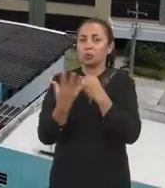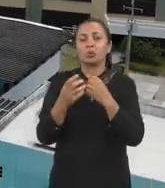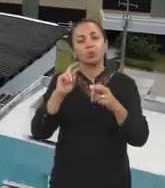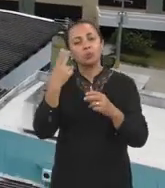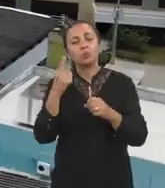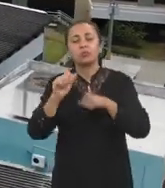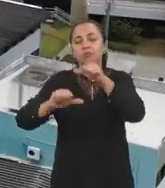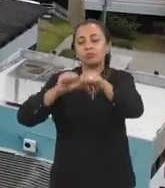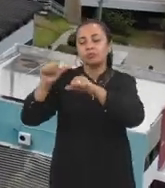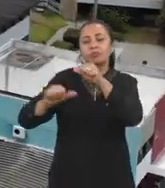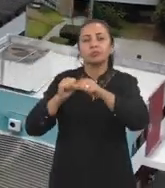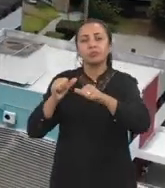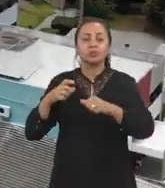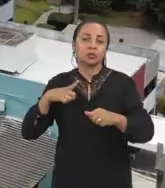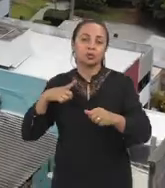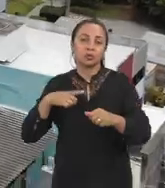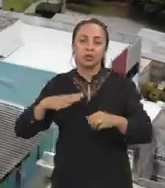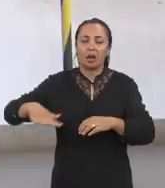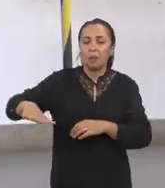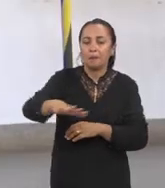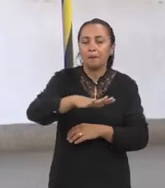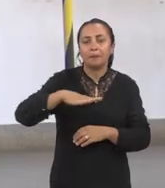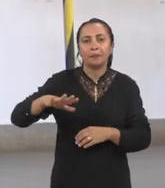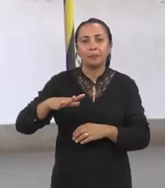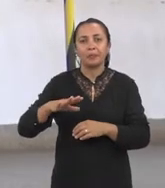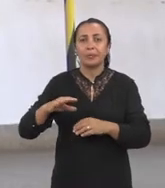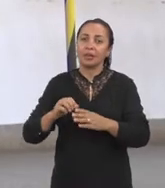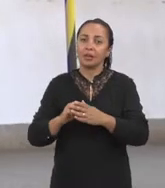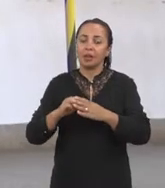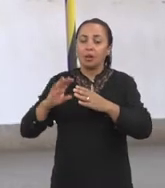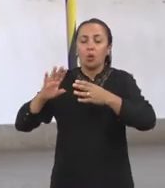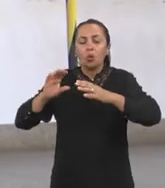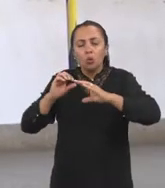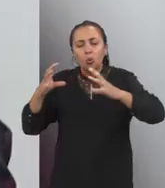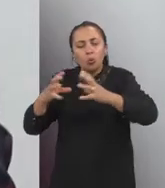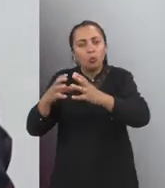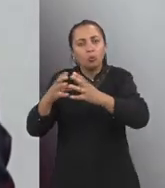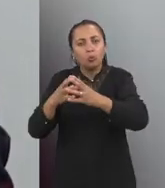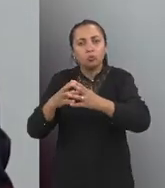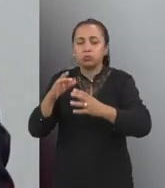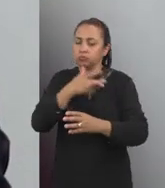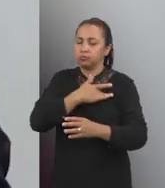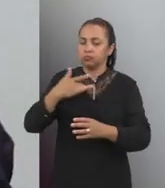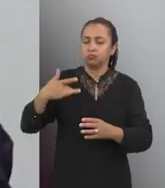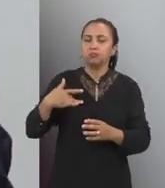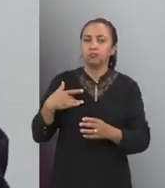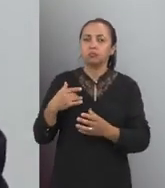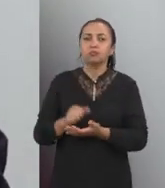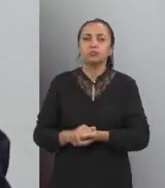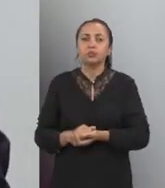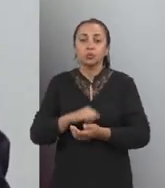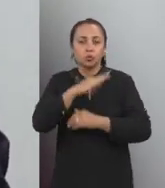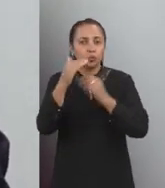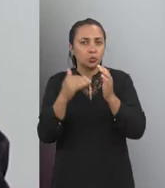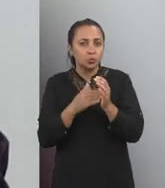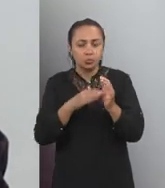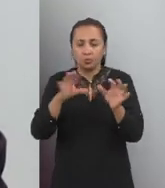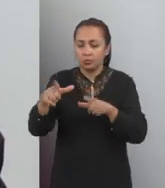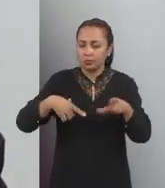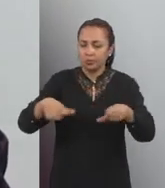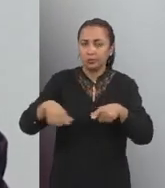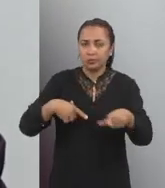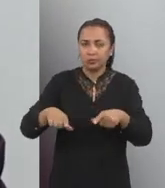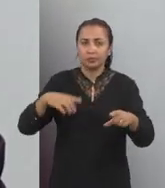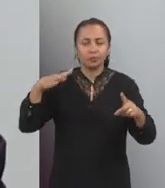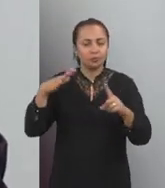alterações instituídas no âmbito das redes de atenção à saúde. Então, todas essas questões operacionais, elas